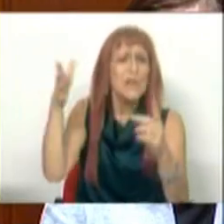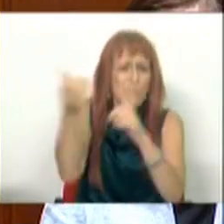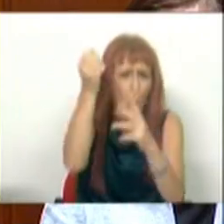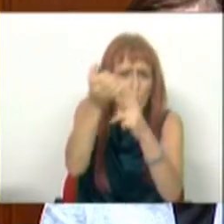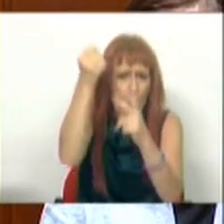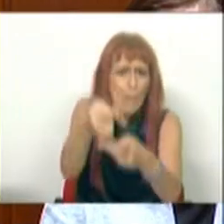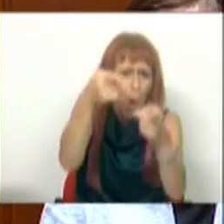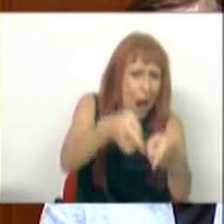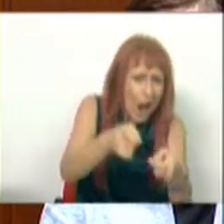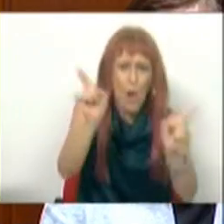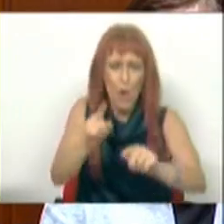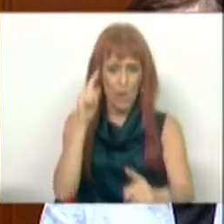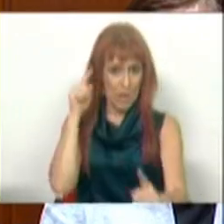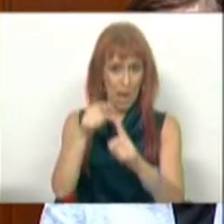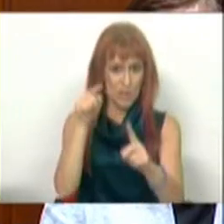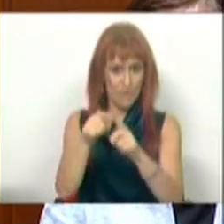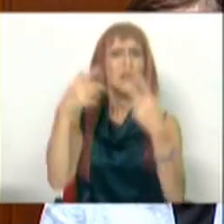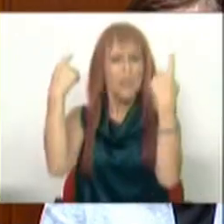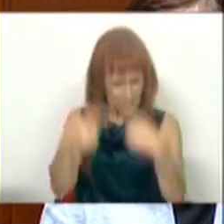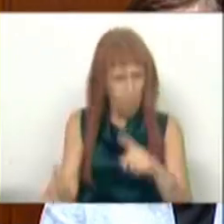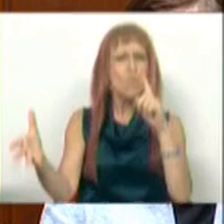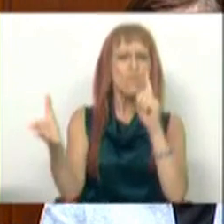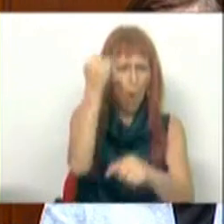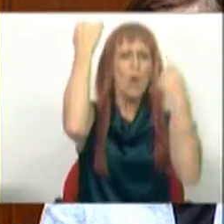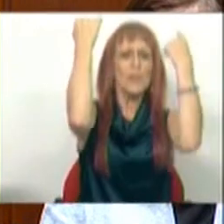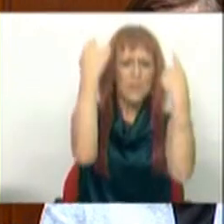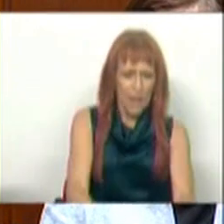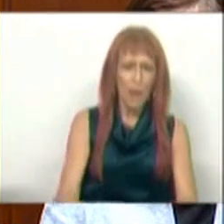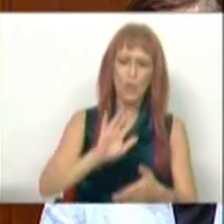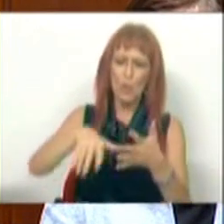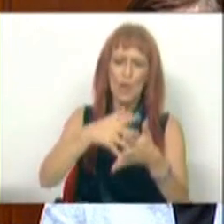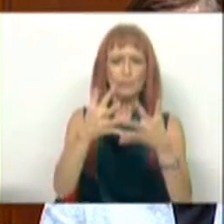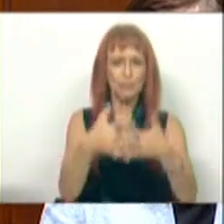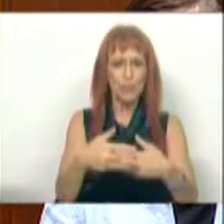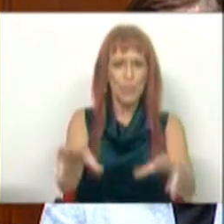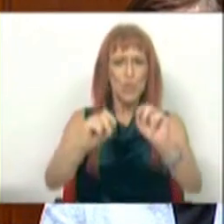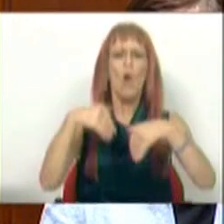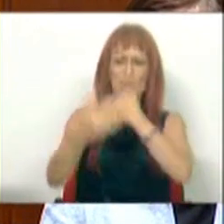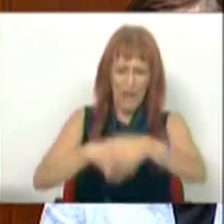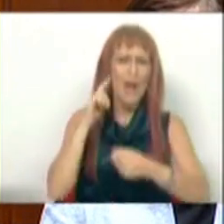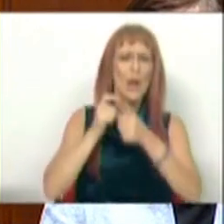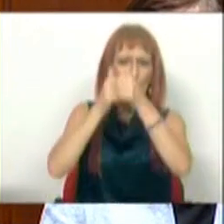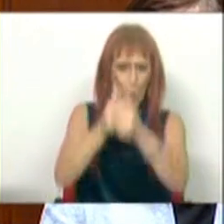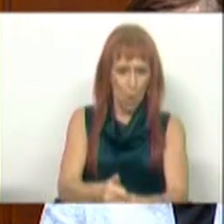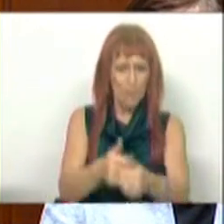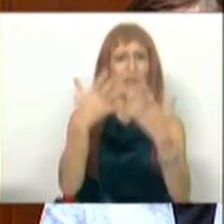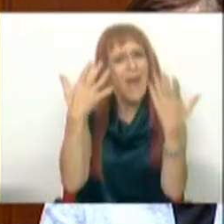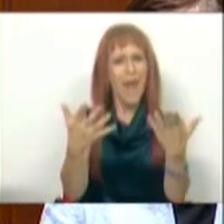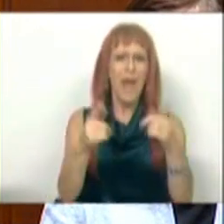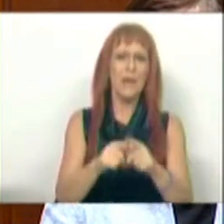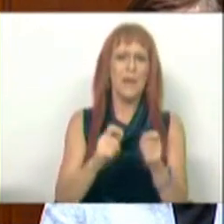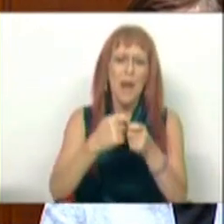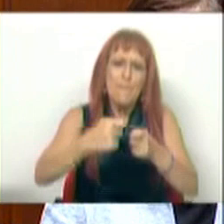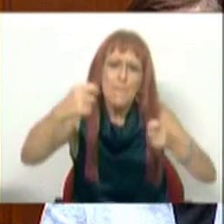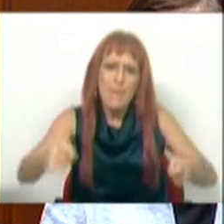a ser atingidas, e as metas estão a ser atingidas, e o plano de reestruturação está a ser cumprido, e é assim que se